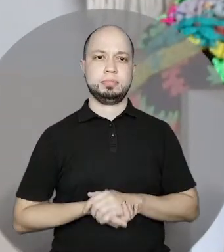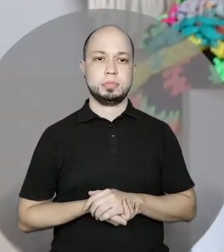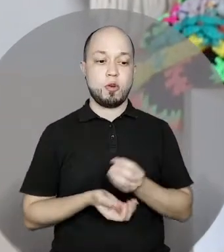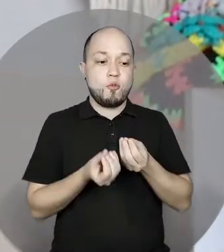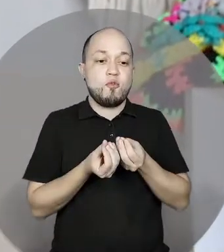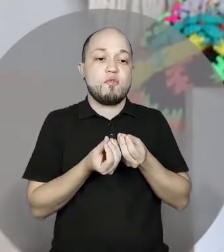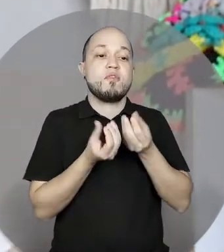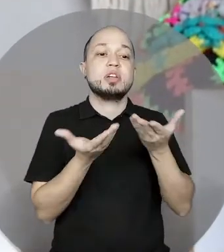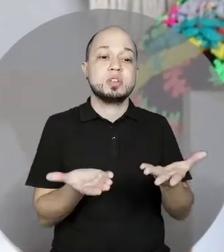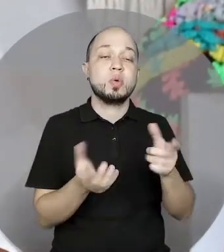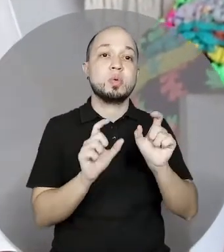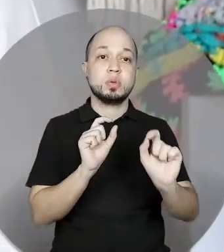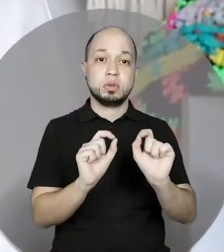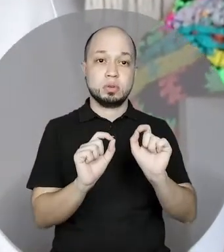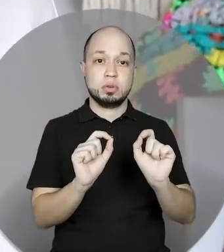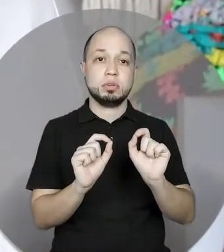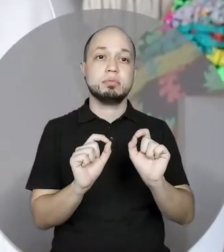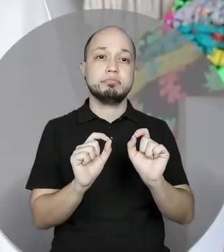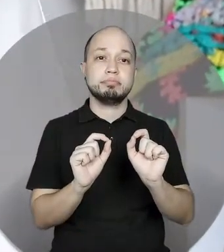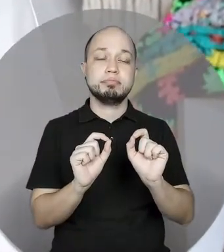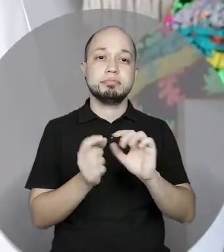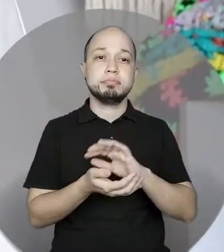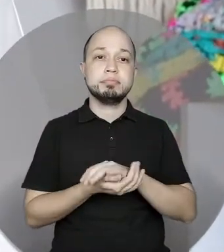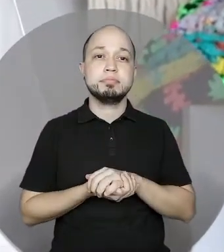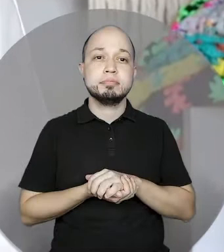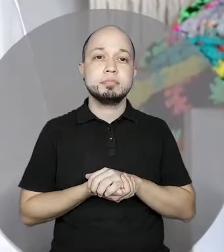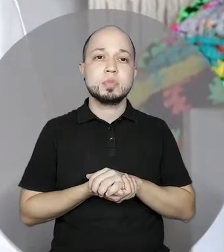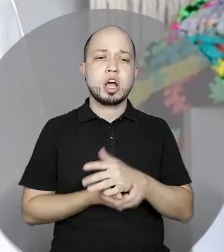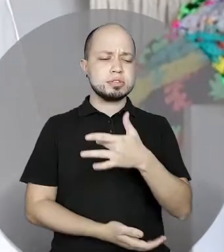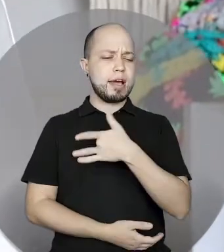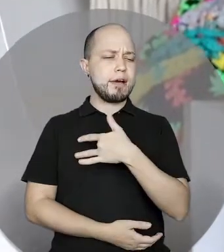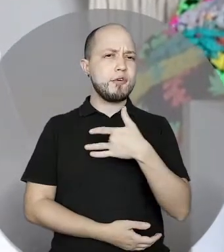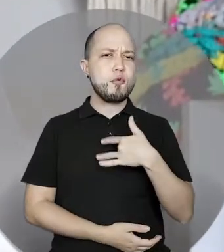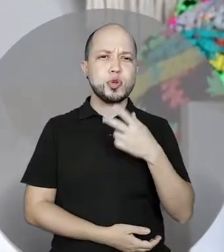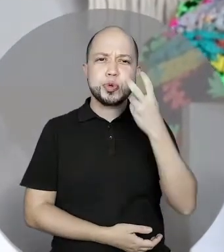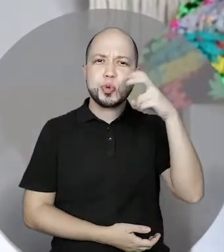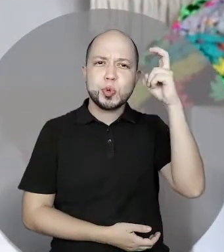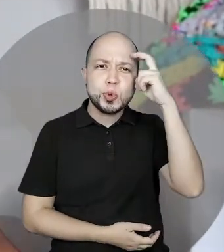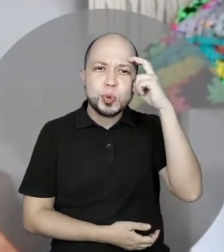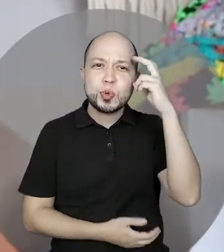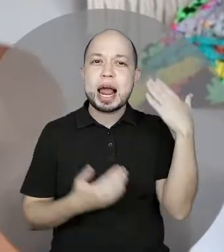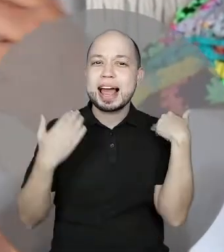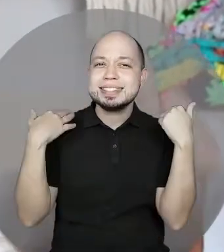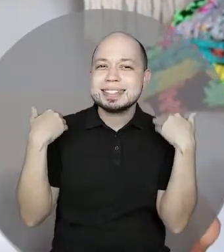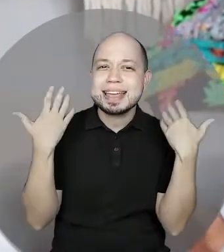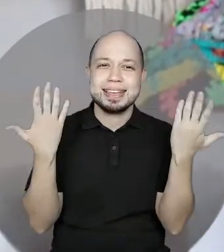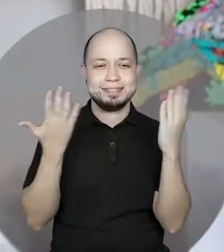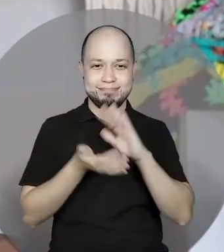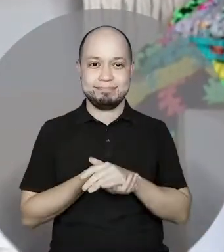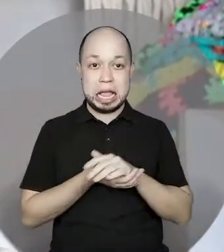uma saúde, uma cultura, um lazer. Então, a associação